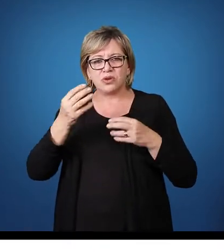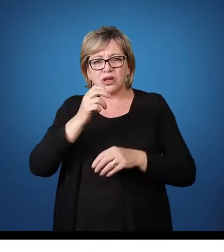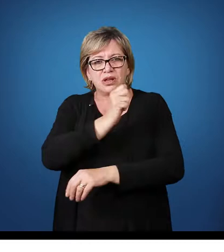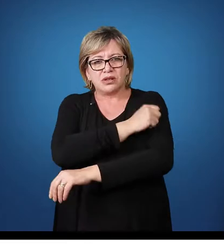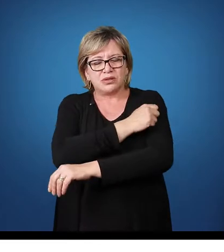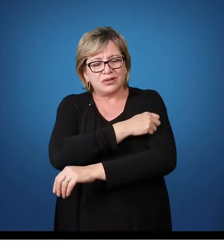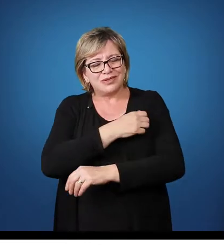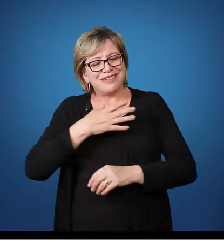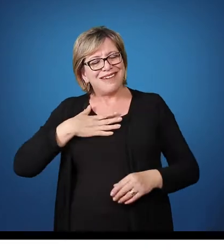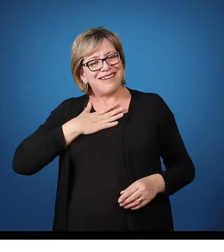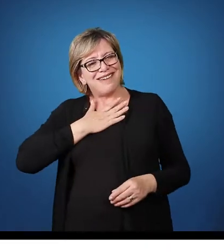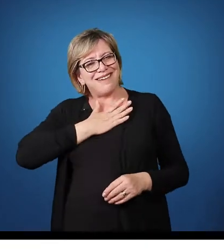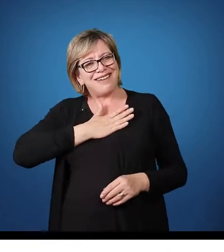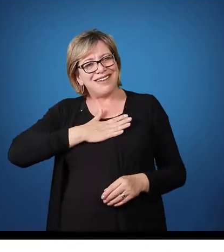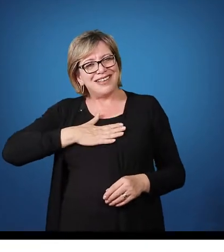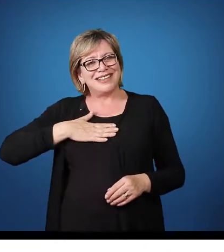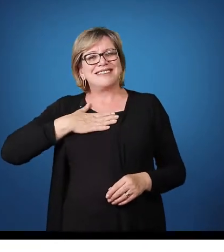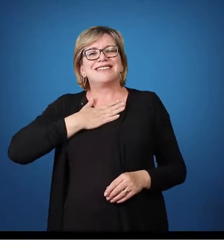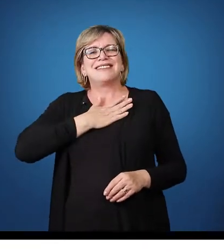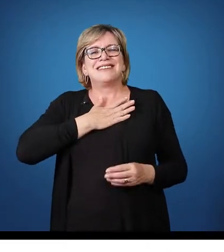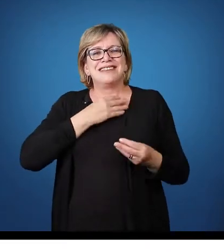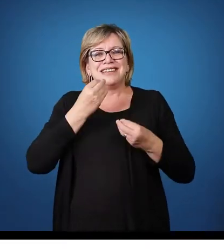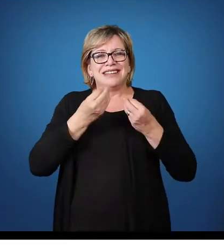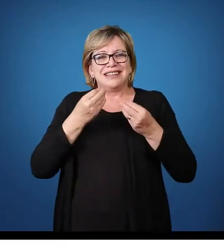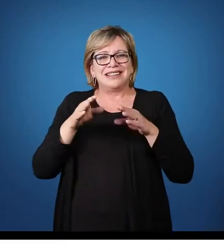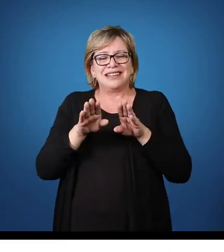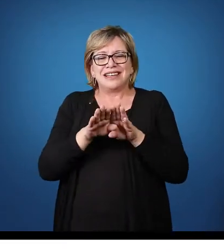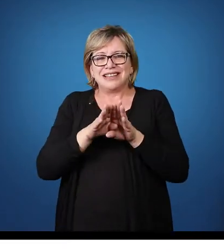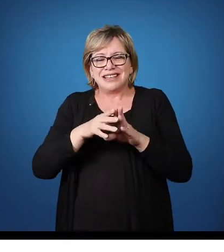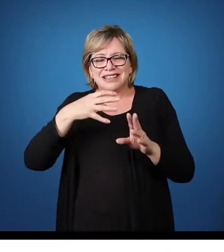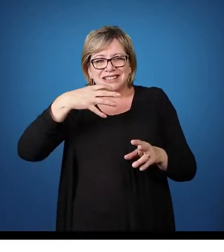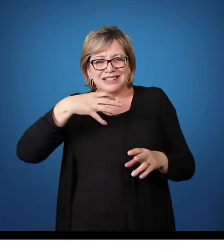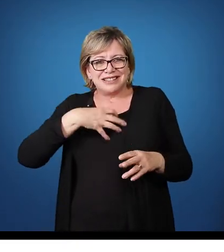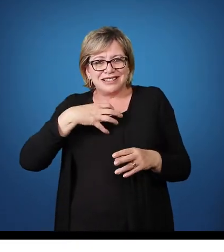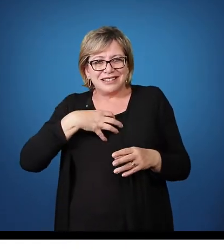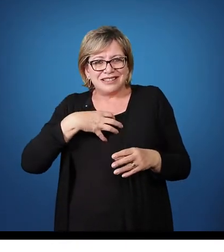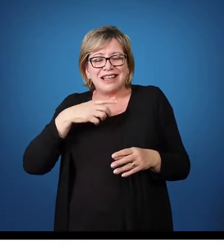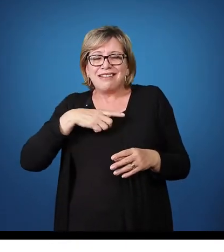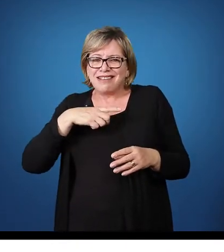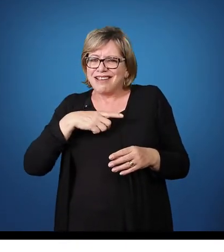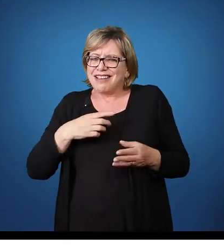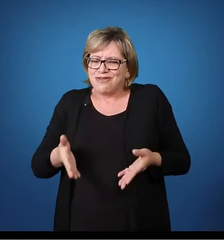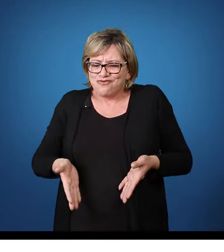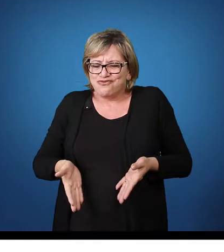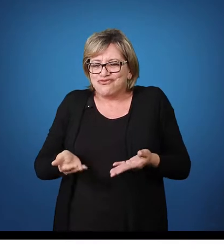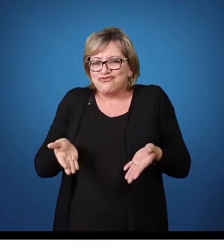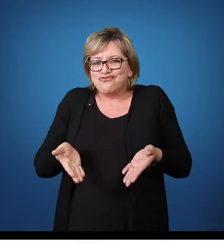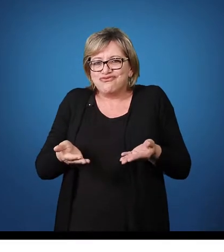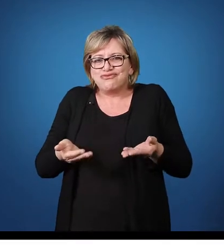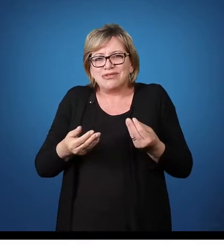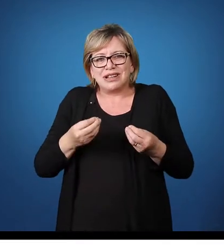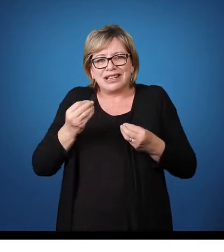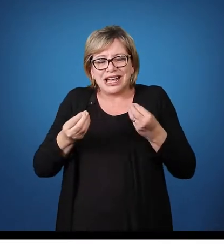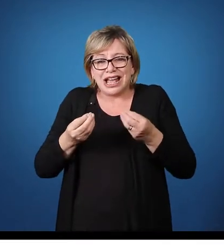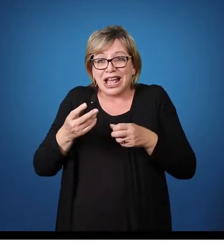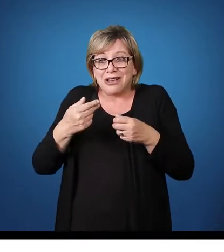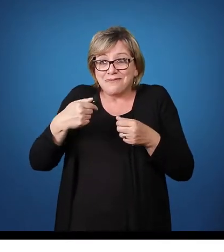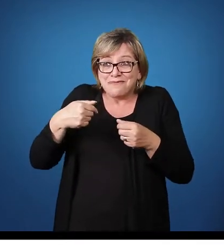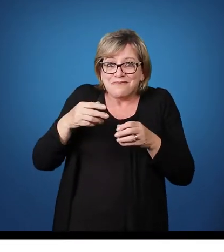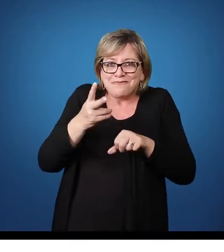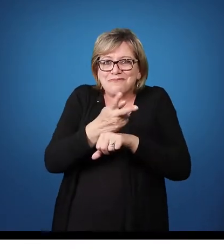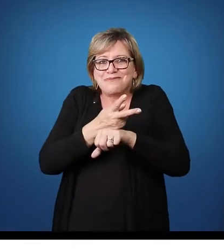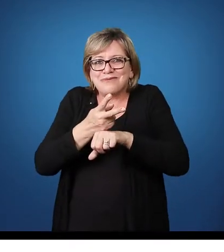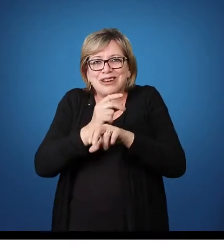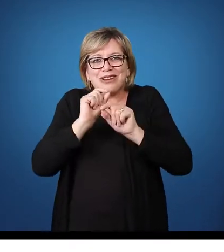confortável, que ele se sinta incentivado a explorar as